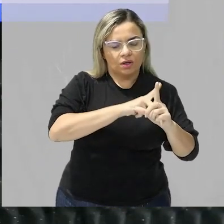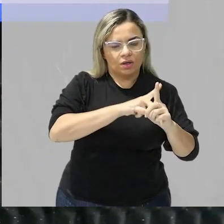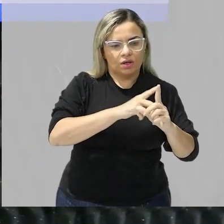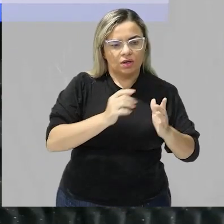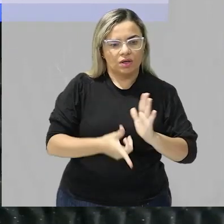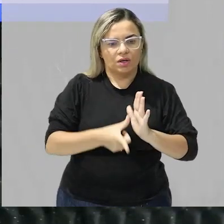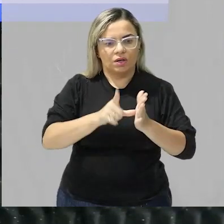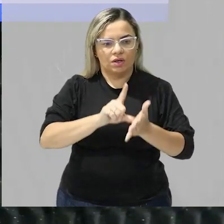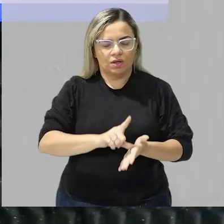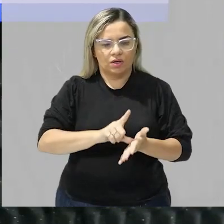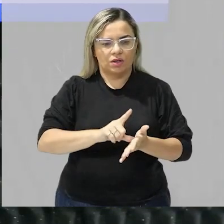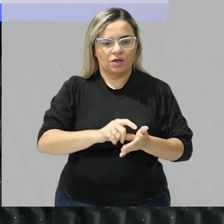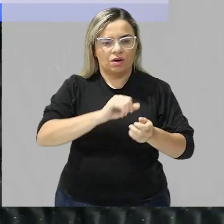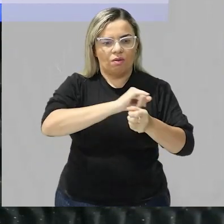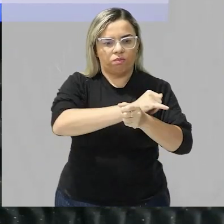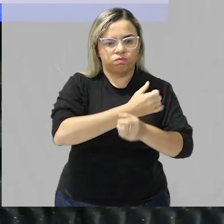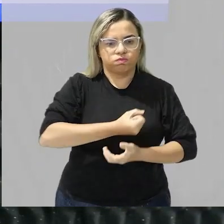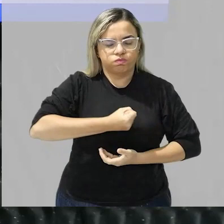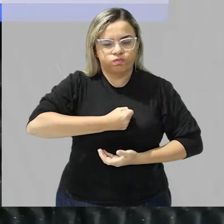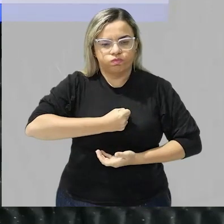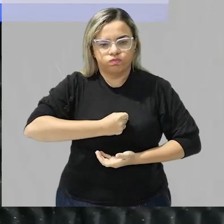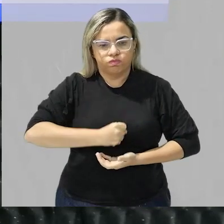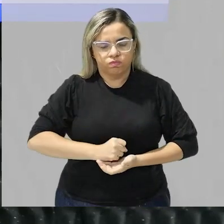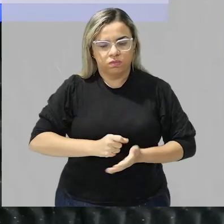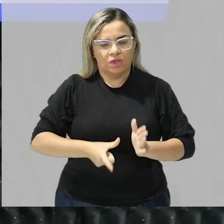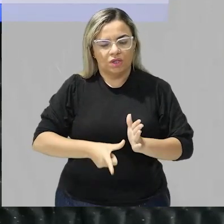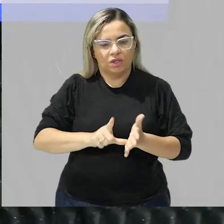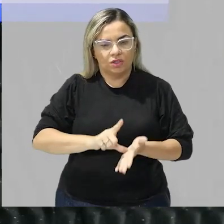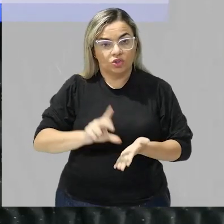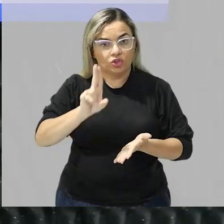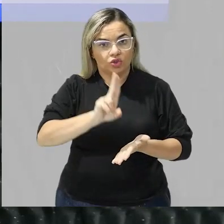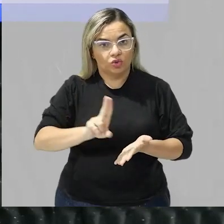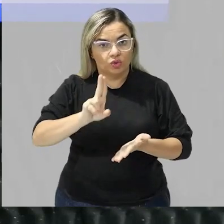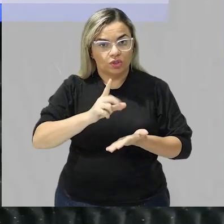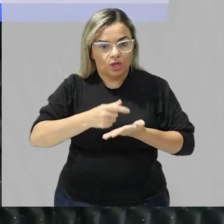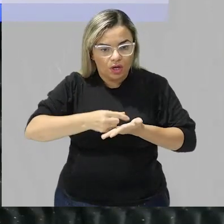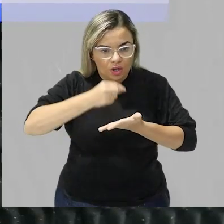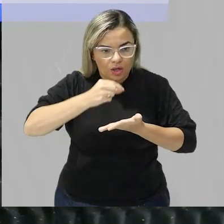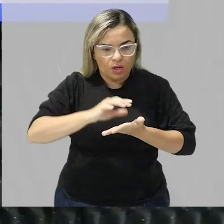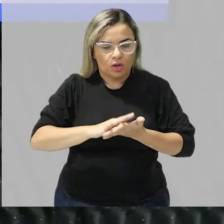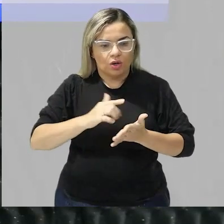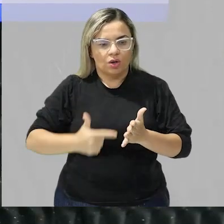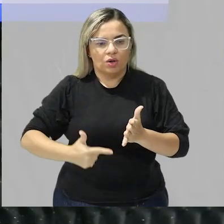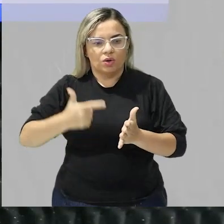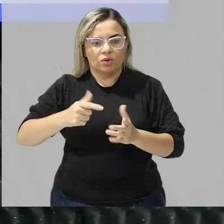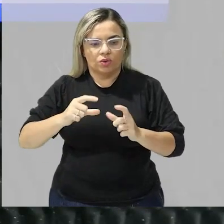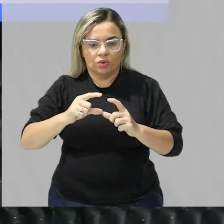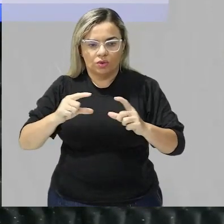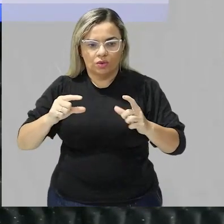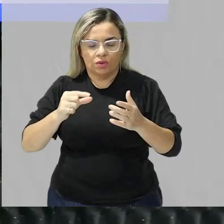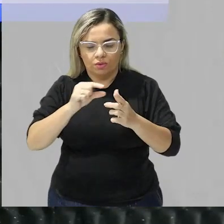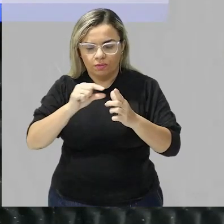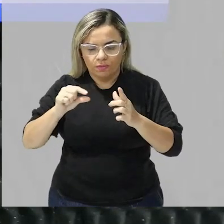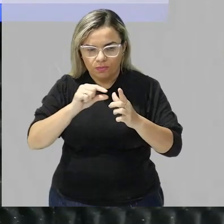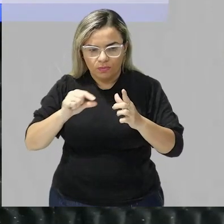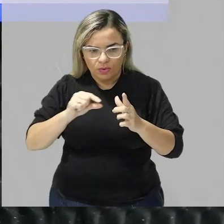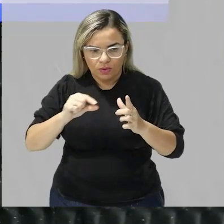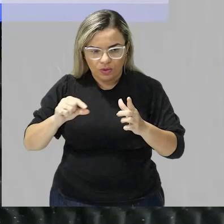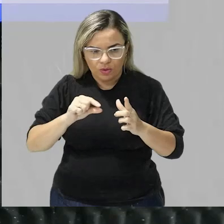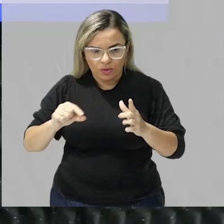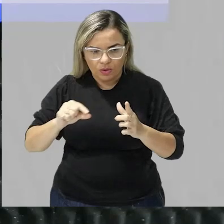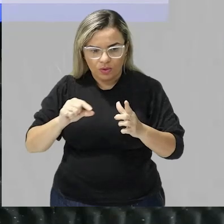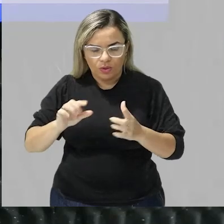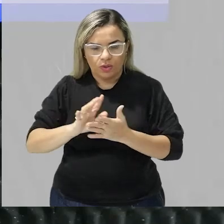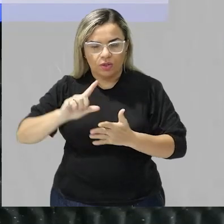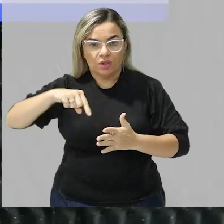da exposição a esse medicamento esse segundo quadradinho aqui representa a gordura nas fezes depois